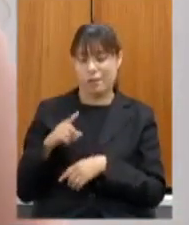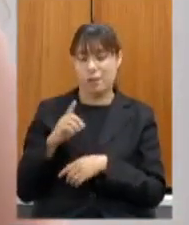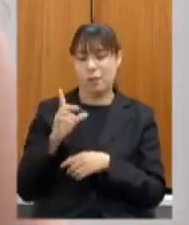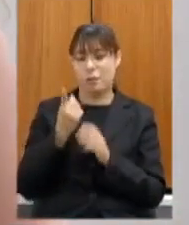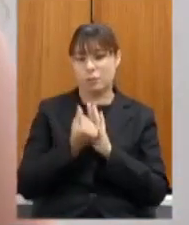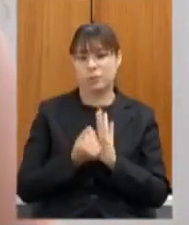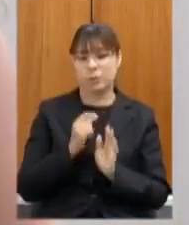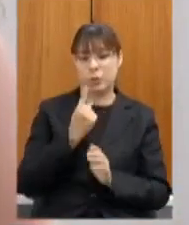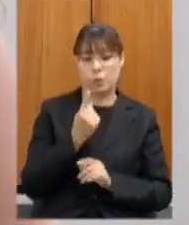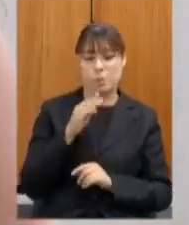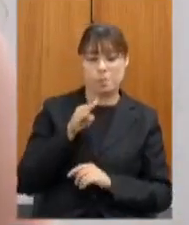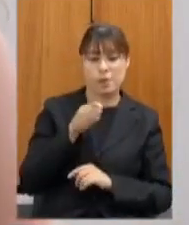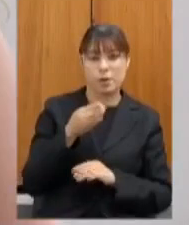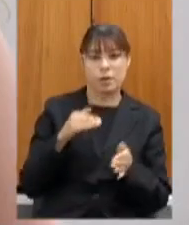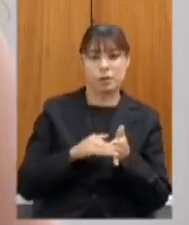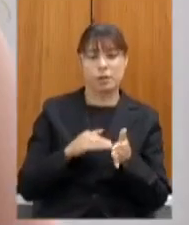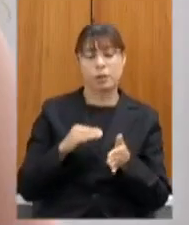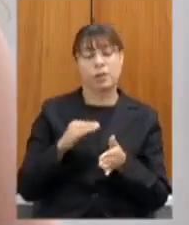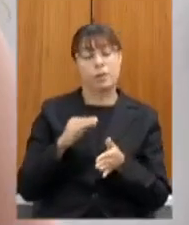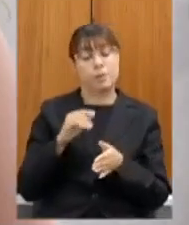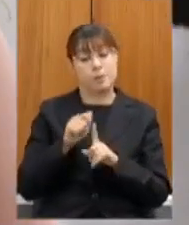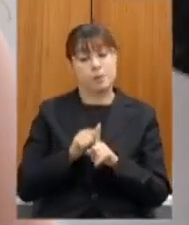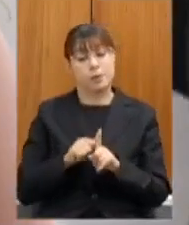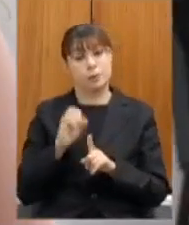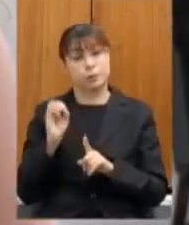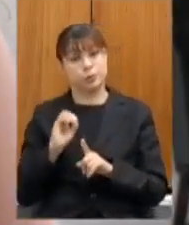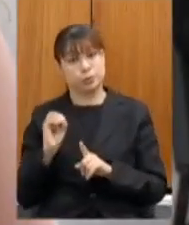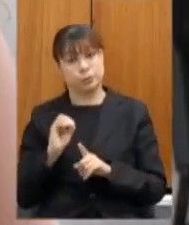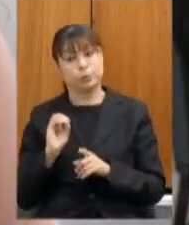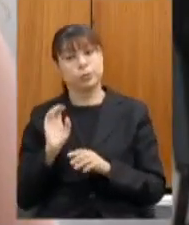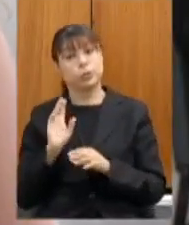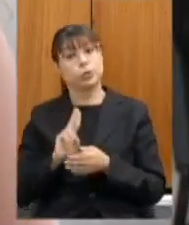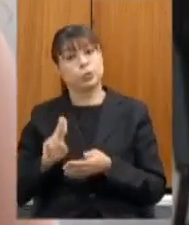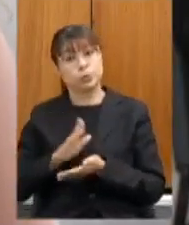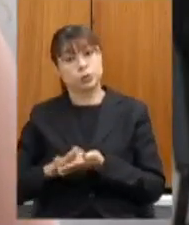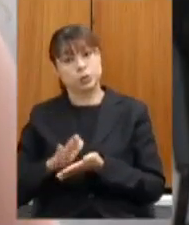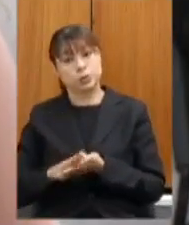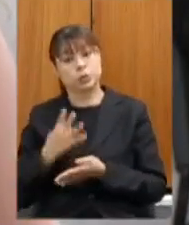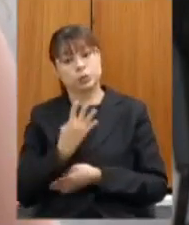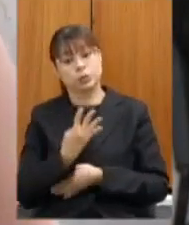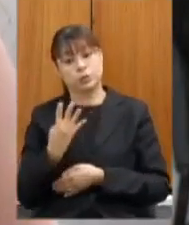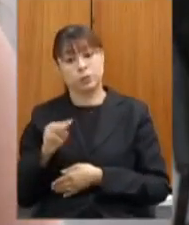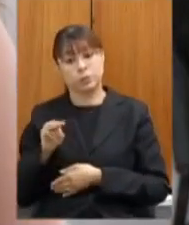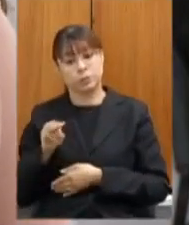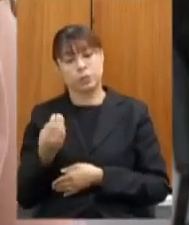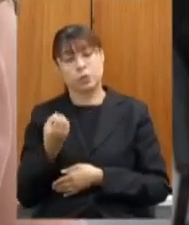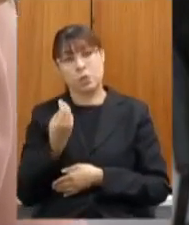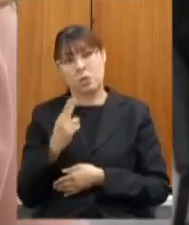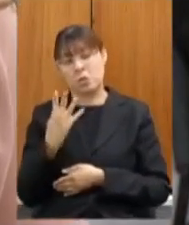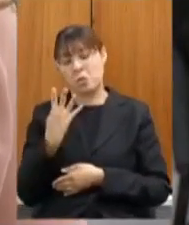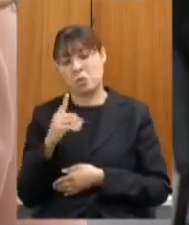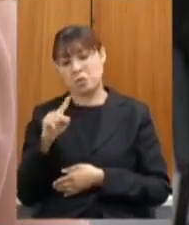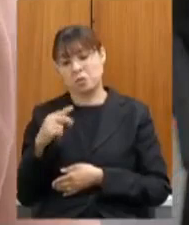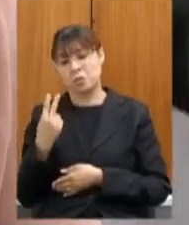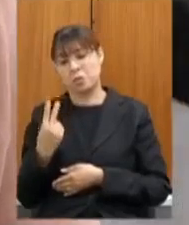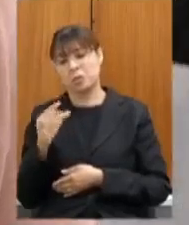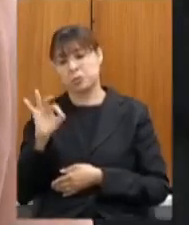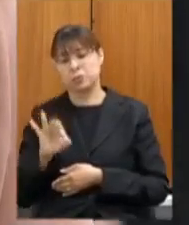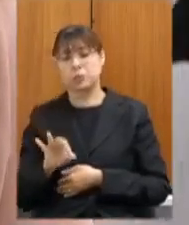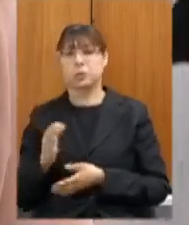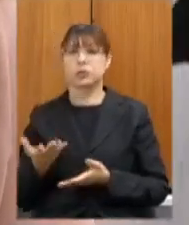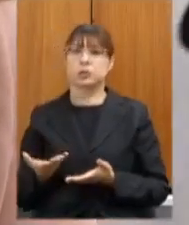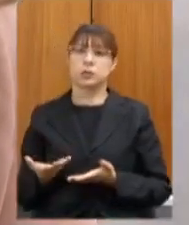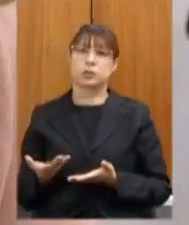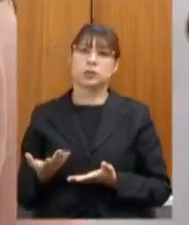até o mês de outubro a despesa liquidada foi de 44 milhões ou 4,2% eu